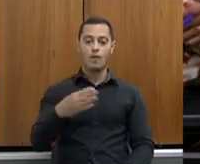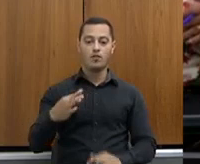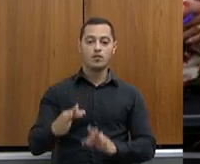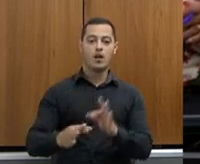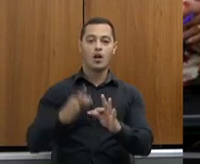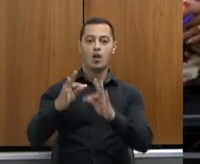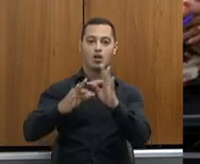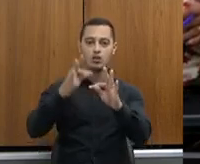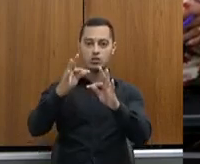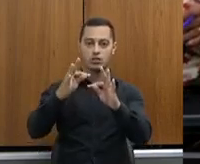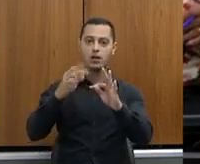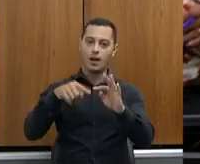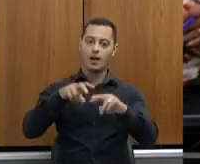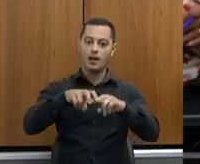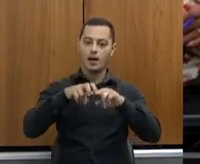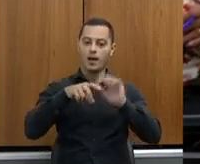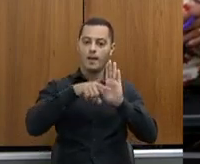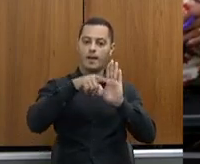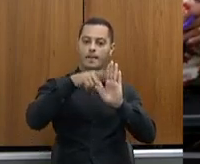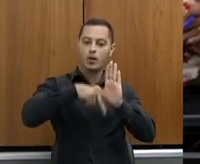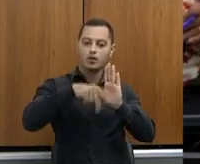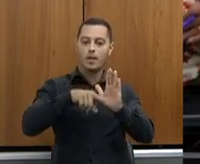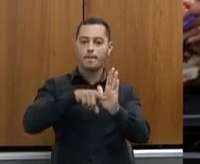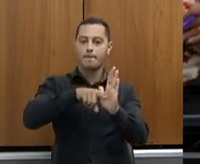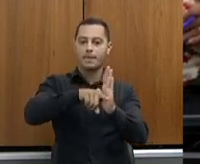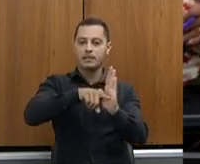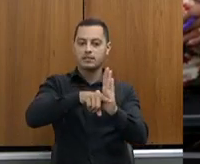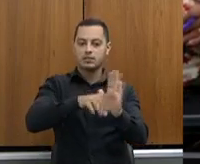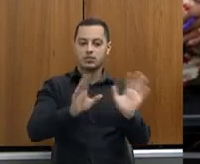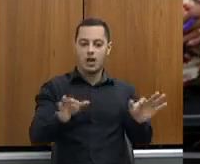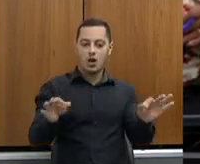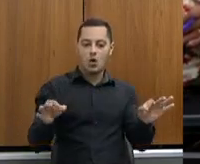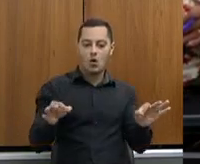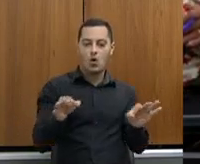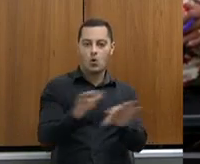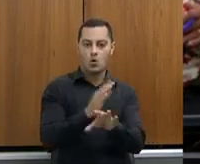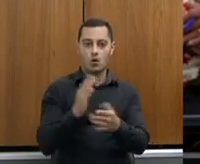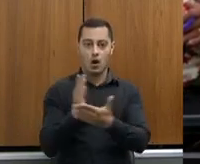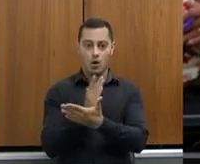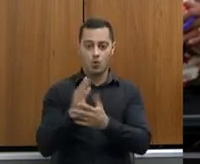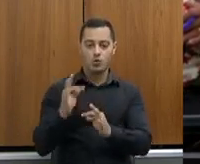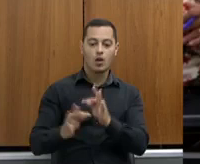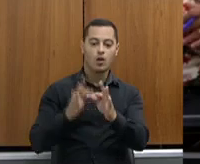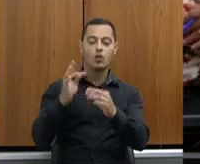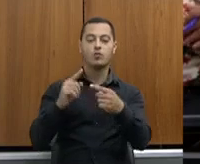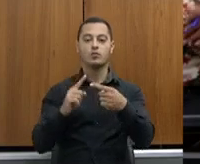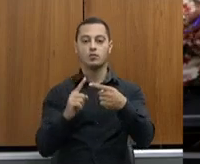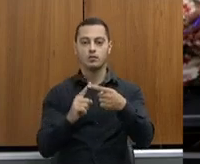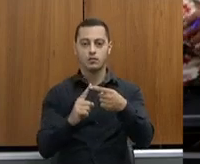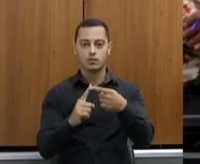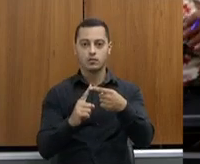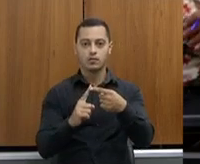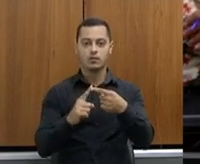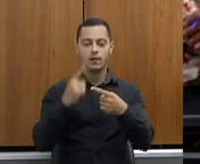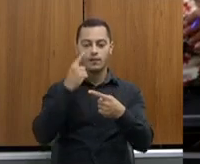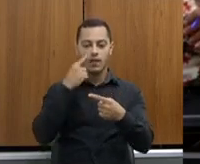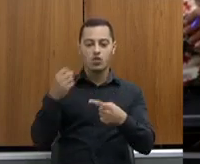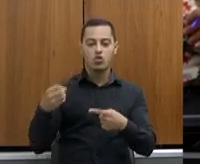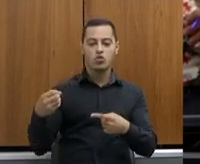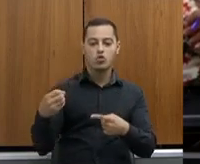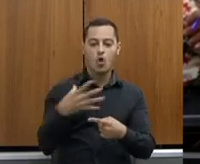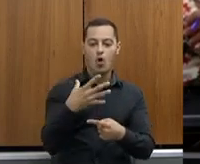resultantes de projetos de pesquisas concluídos. Algumas das tecnologias geradas foram levantamento de espécies vegetais